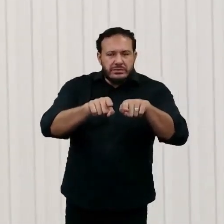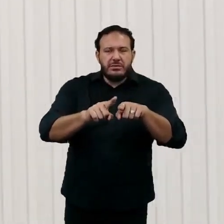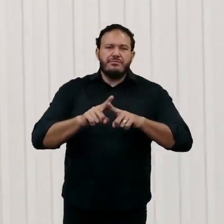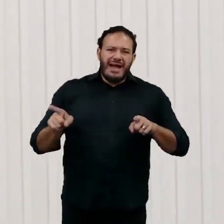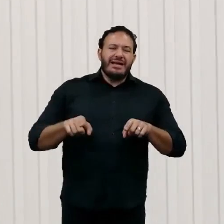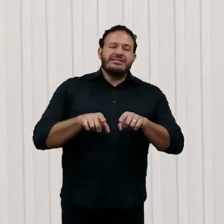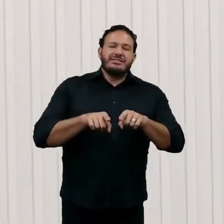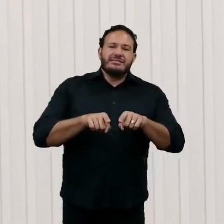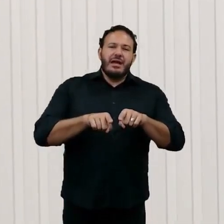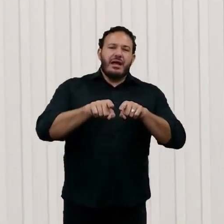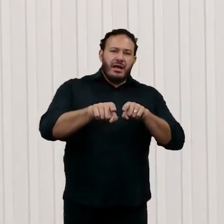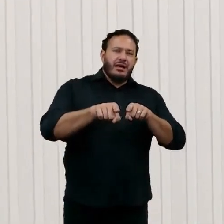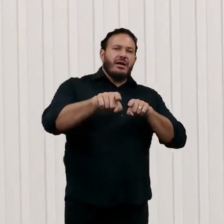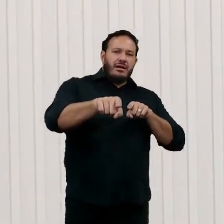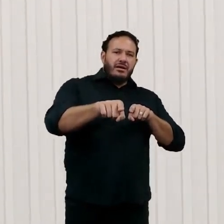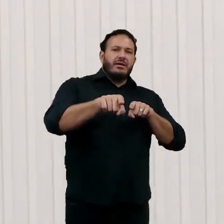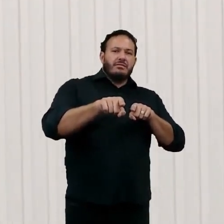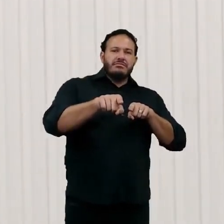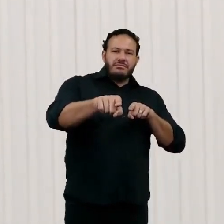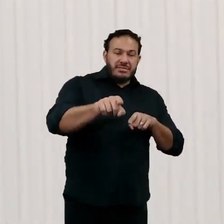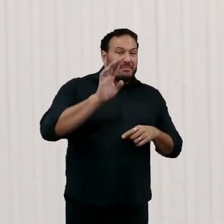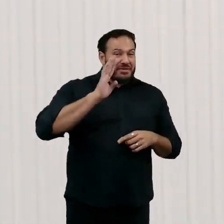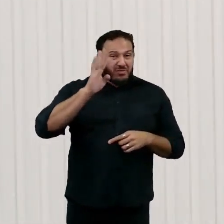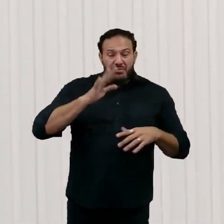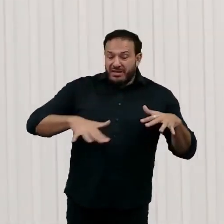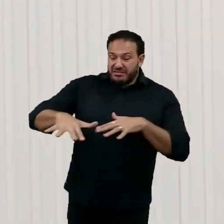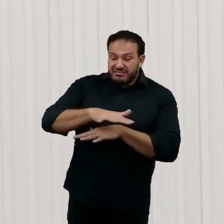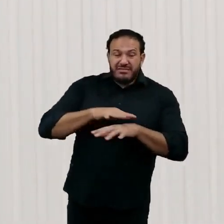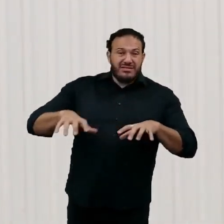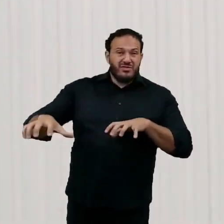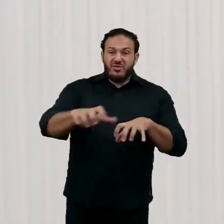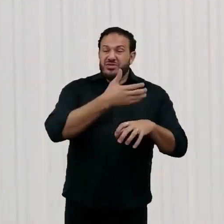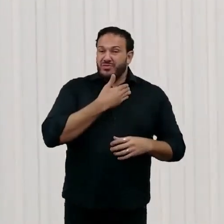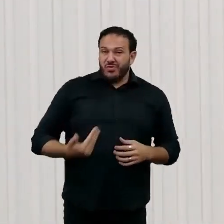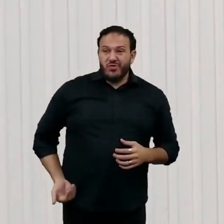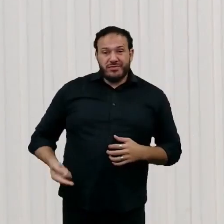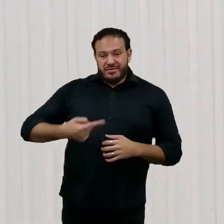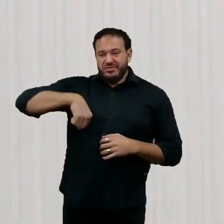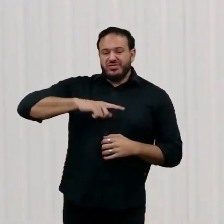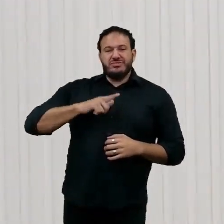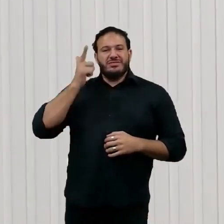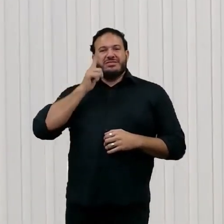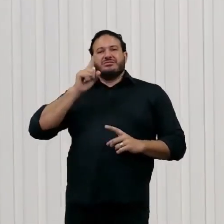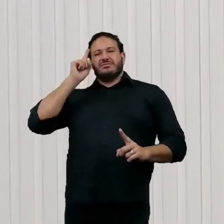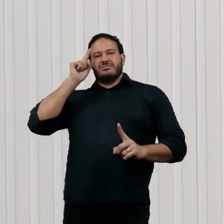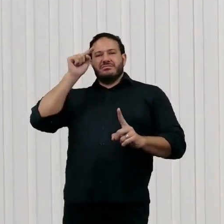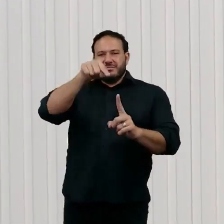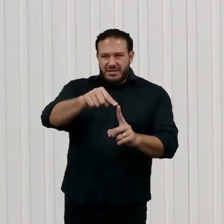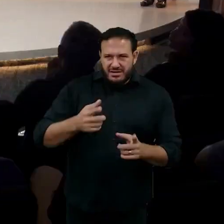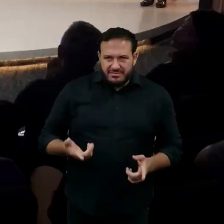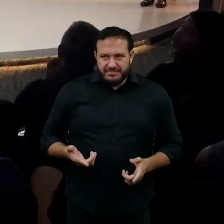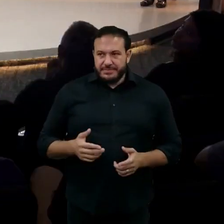continua aumentando, principalmente nos setores públicos e para onde precisamos chegar. Então vamos